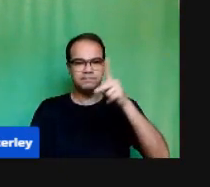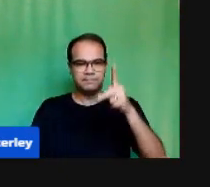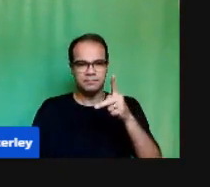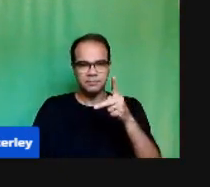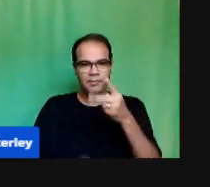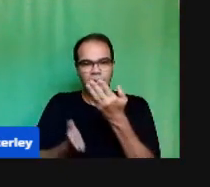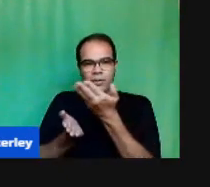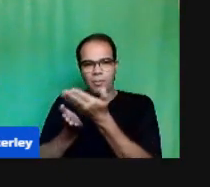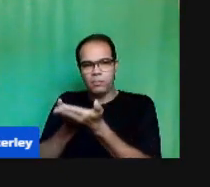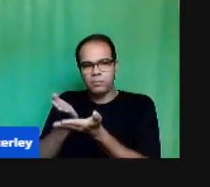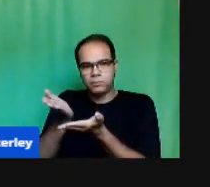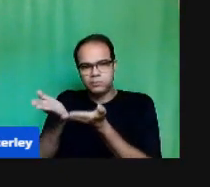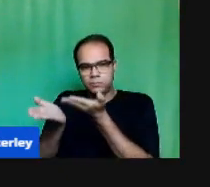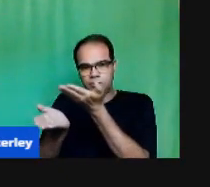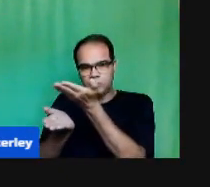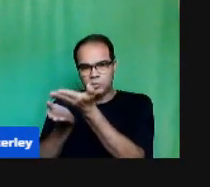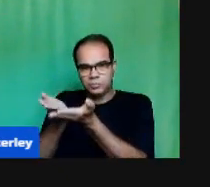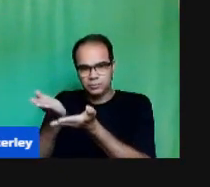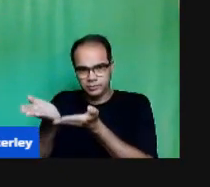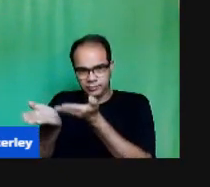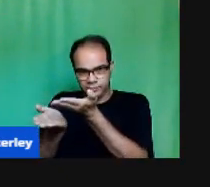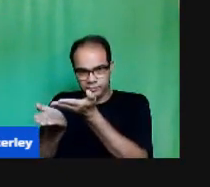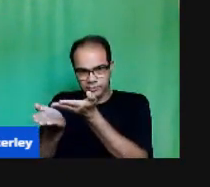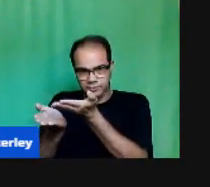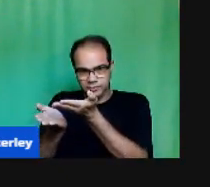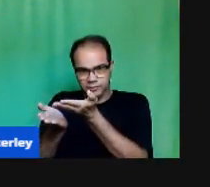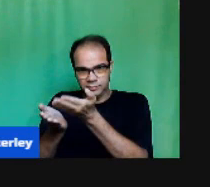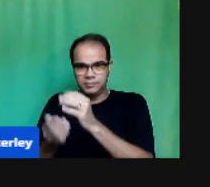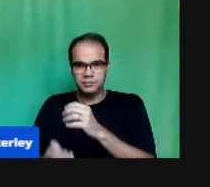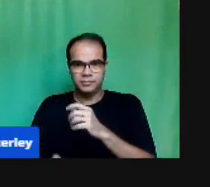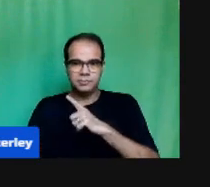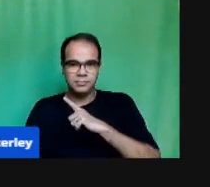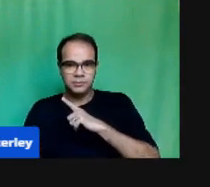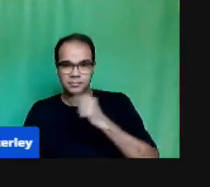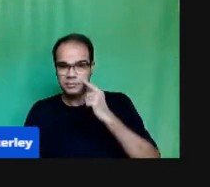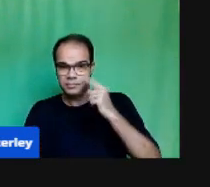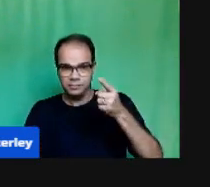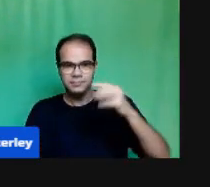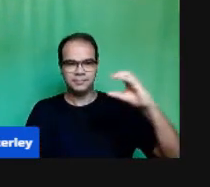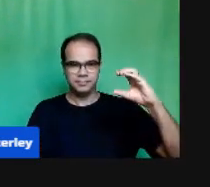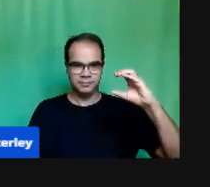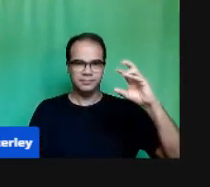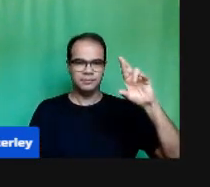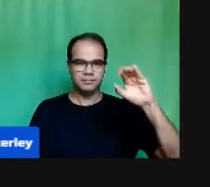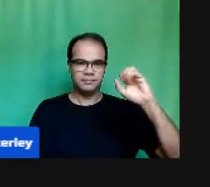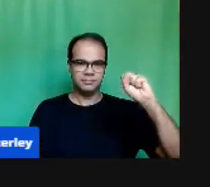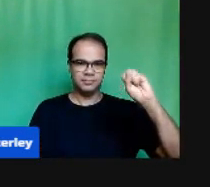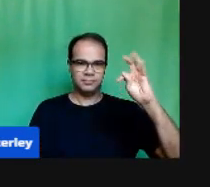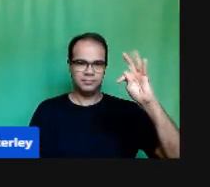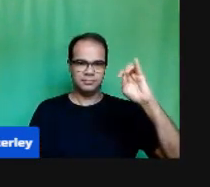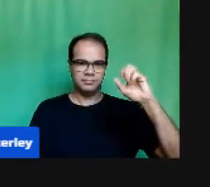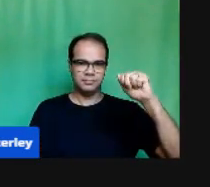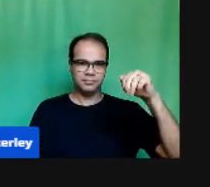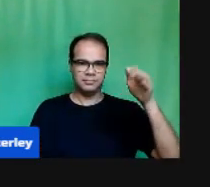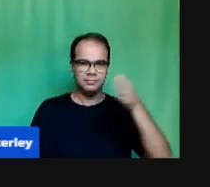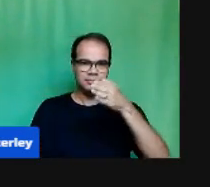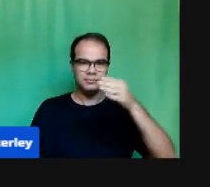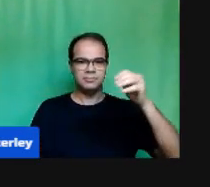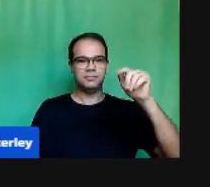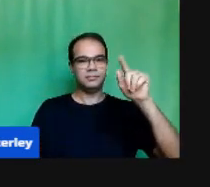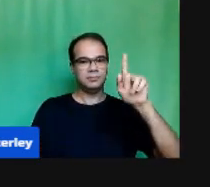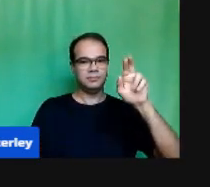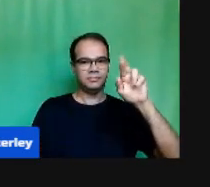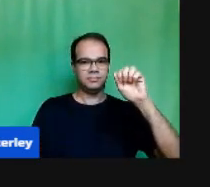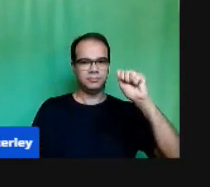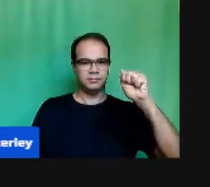dessa formação Professor especialista Cristiane Afonso Professor especialista Graciele